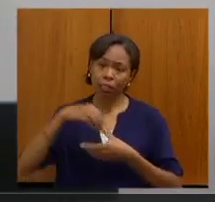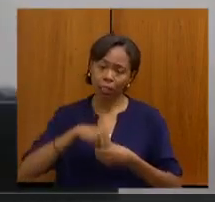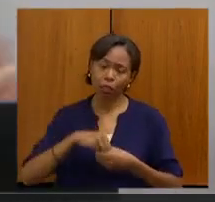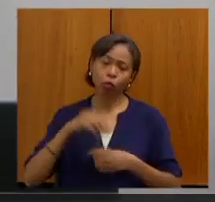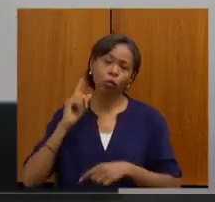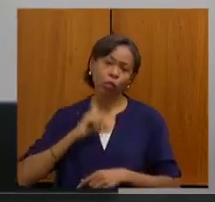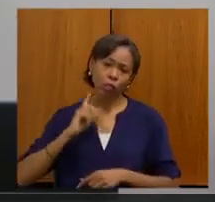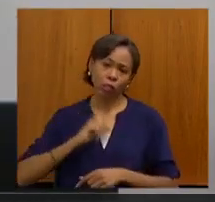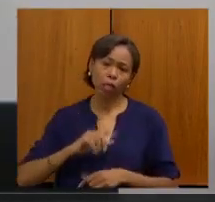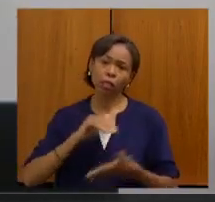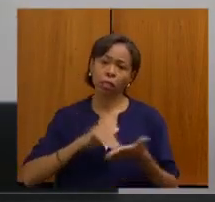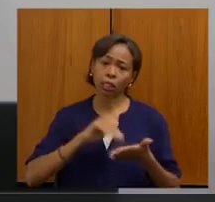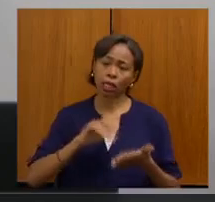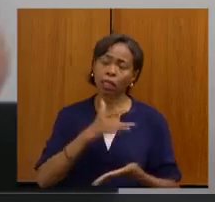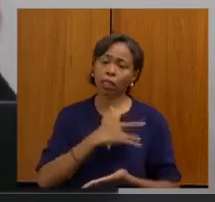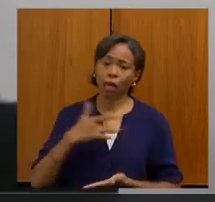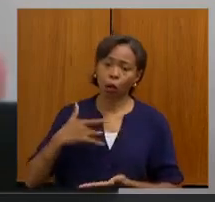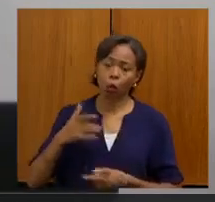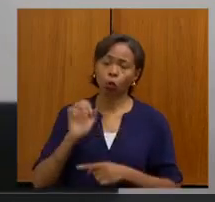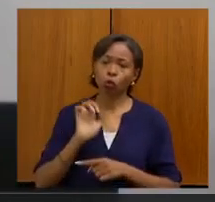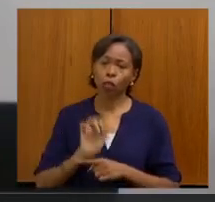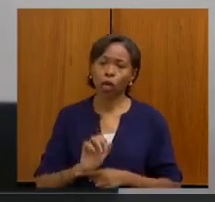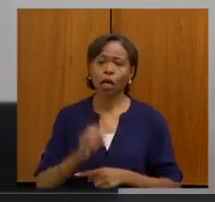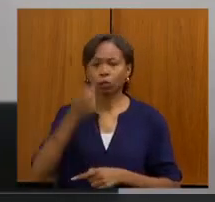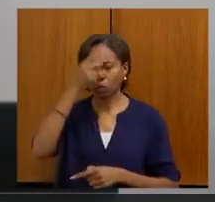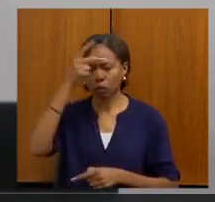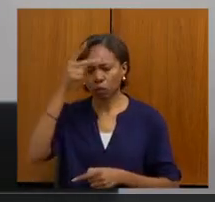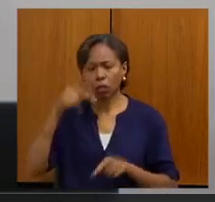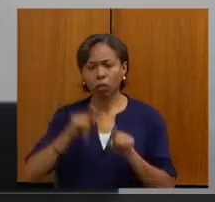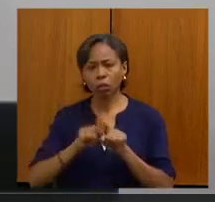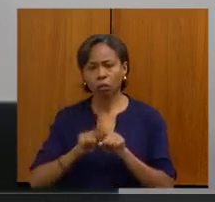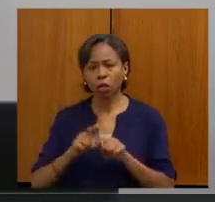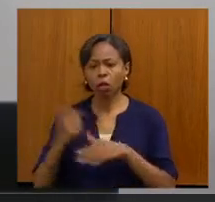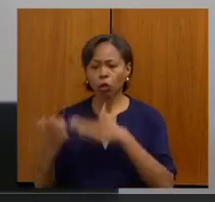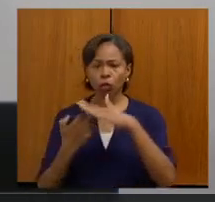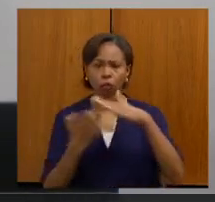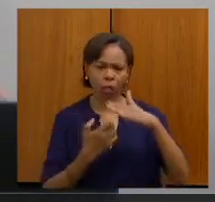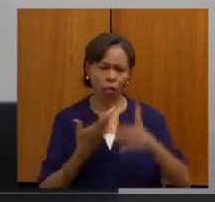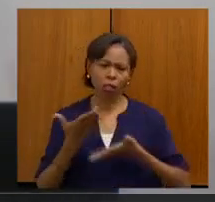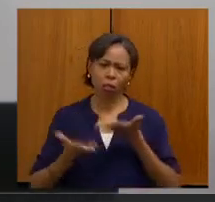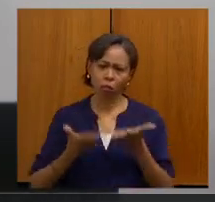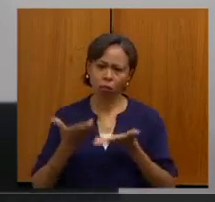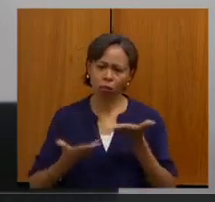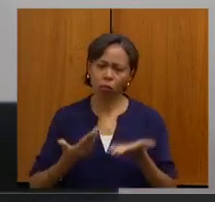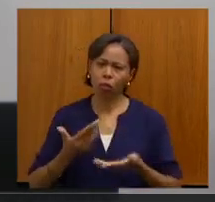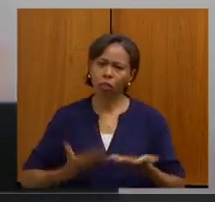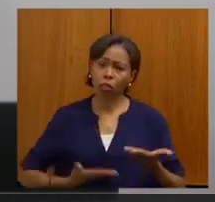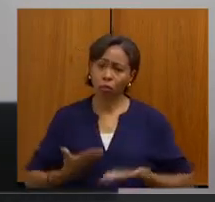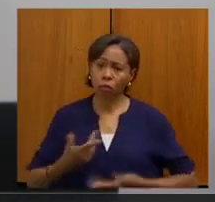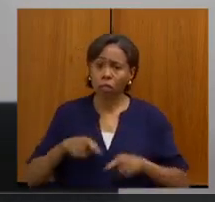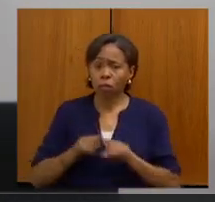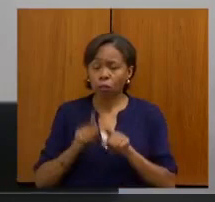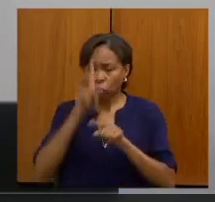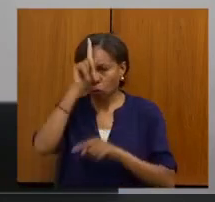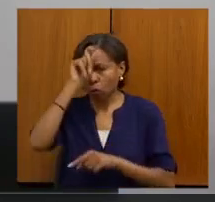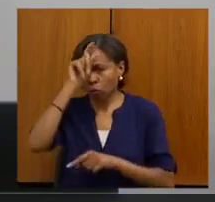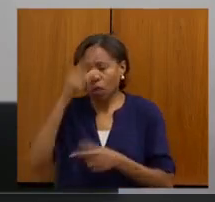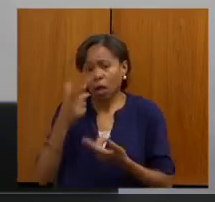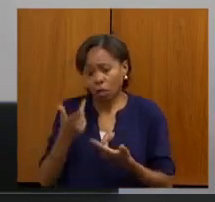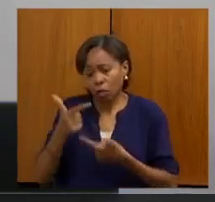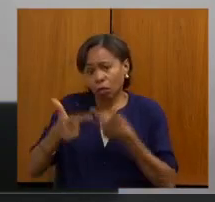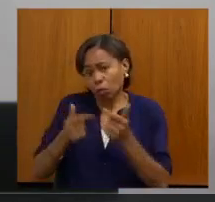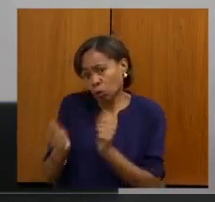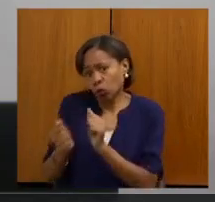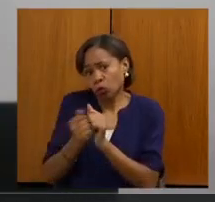de Saúde, junto com a Secretaria Municipal de Saúde, junto com os prestadores de serviços, junto com os hospitais, para que nós possamos alcançar um